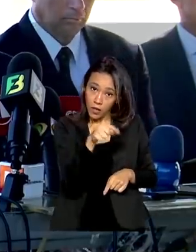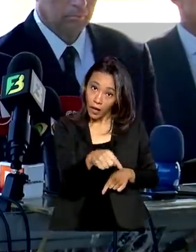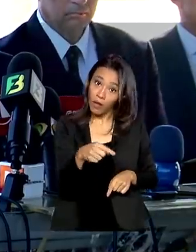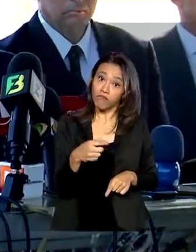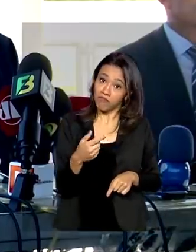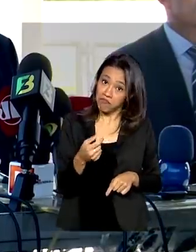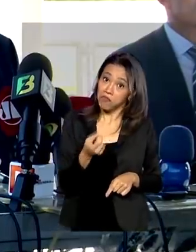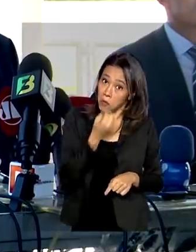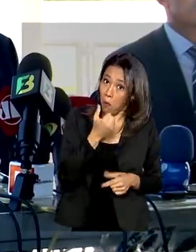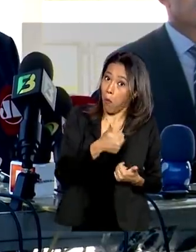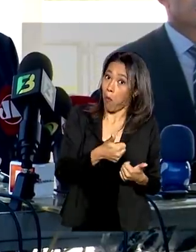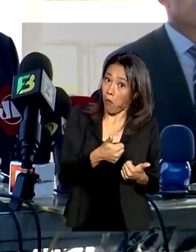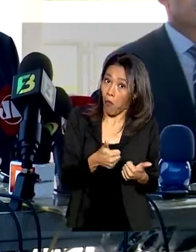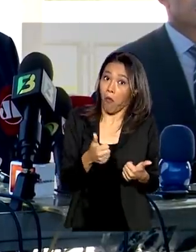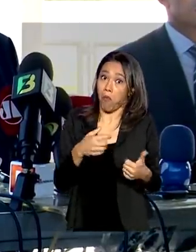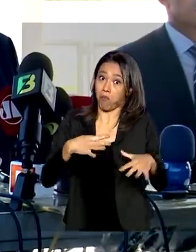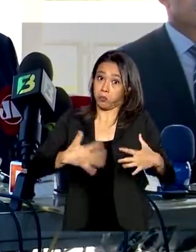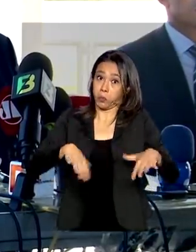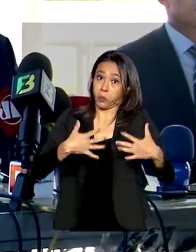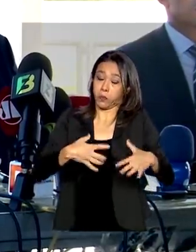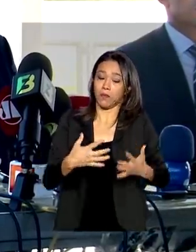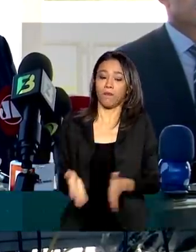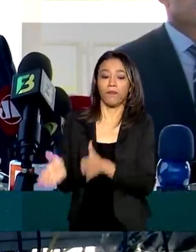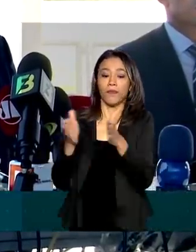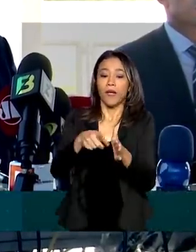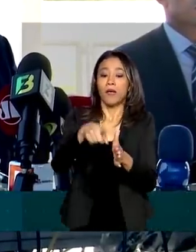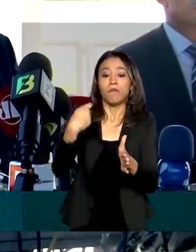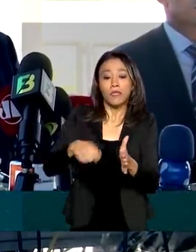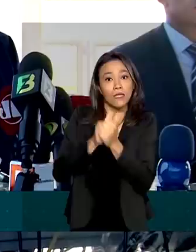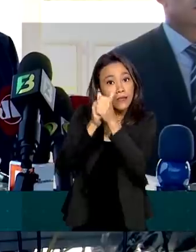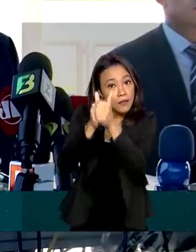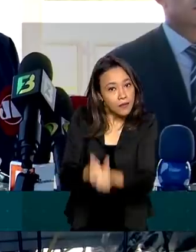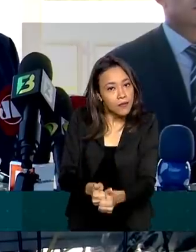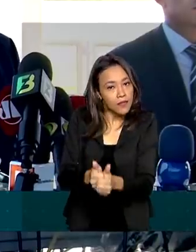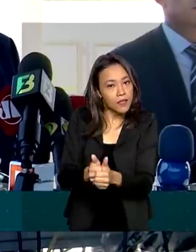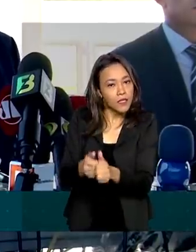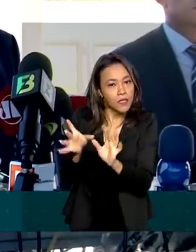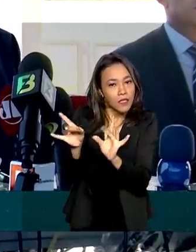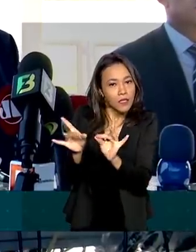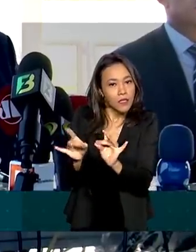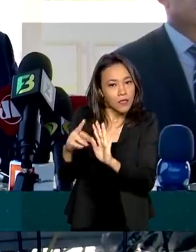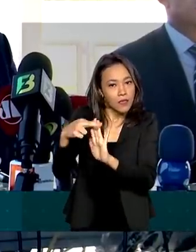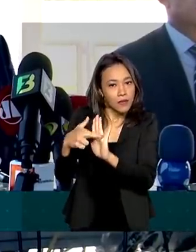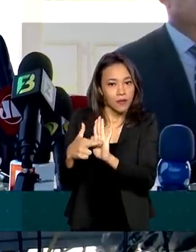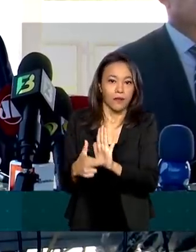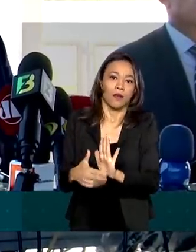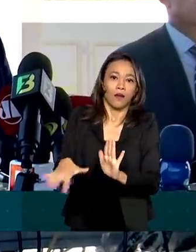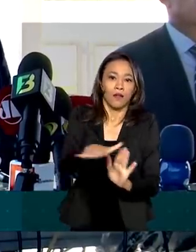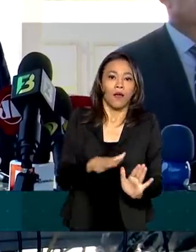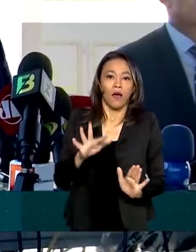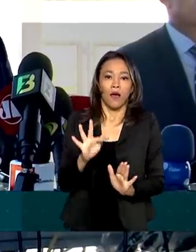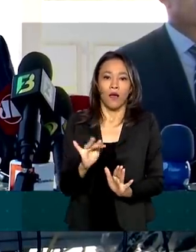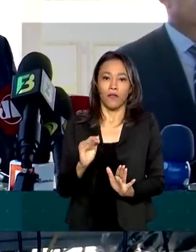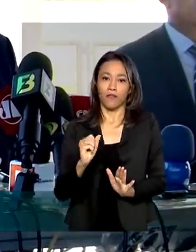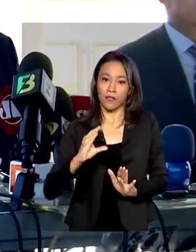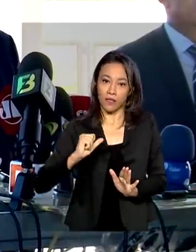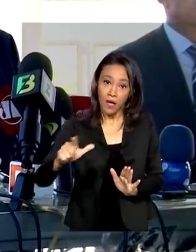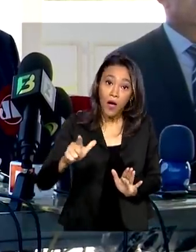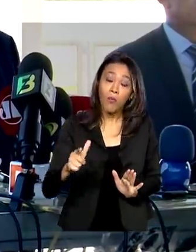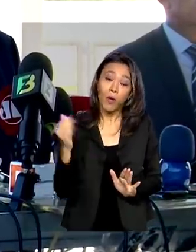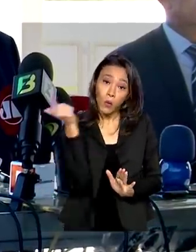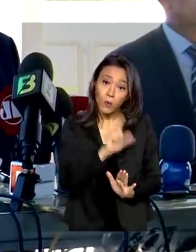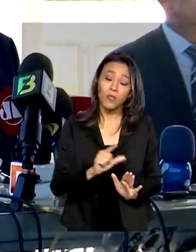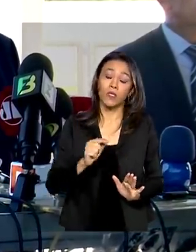bastante generosa. É importante manter a disciplina fiscal. É disciplina fiscal que vai nos manter em curso, que vai fazer com que o país consiga viver